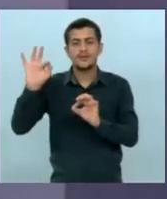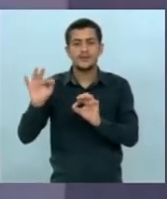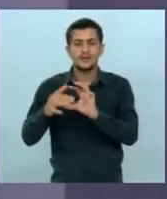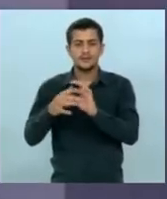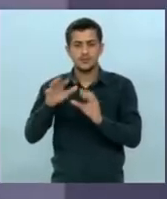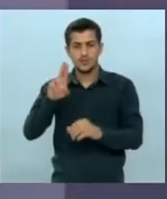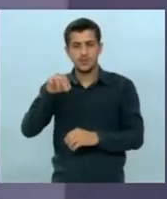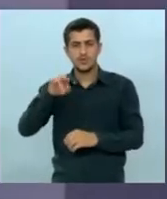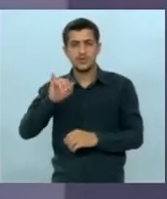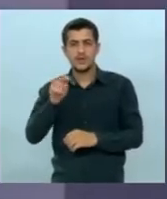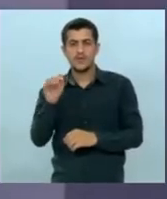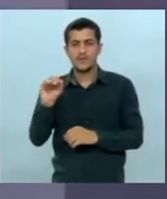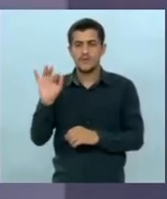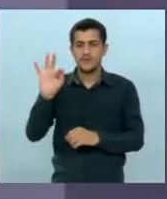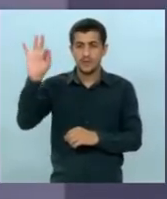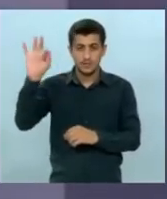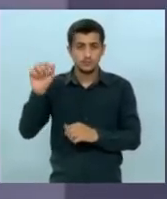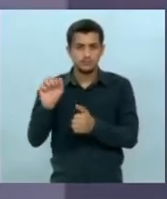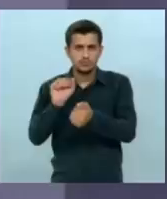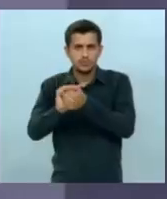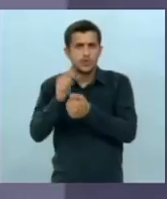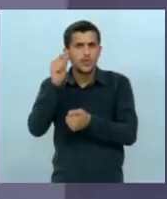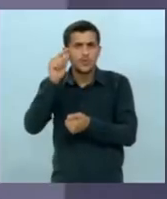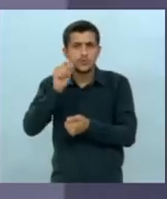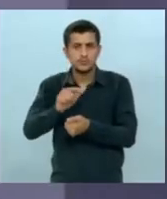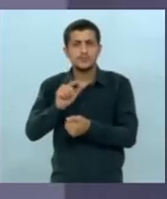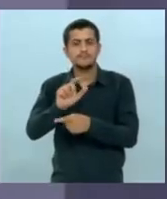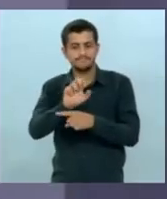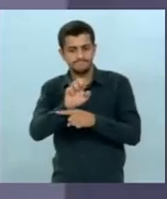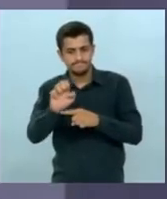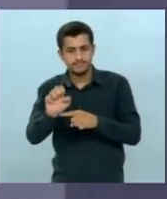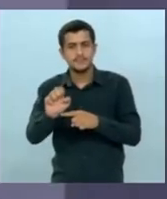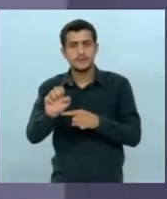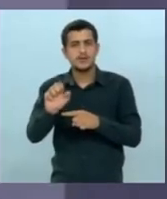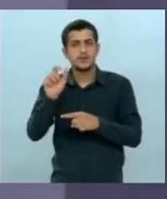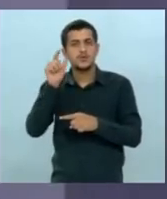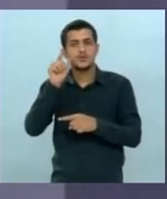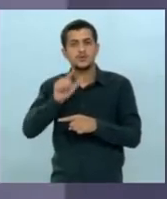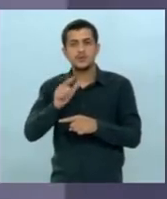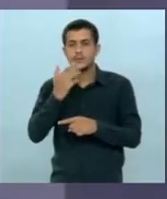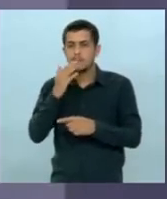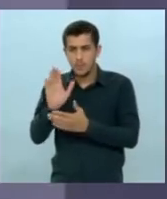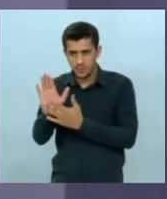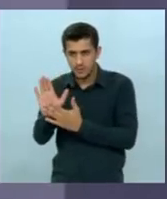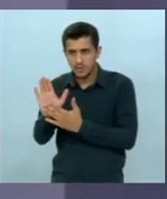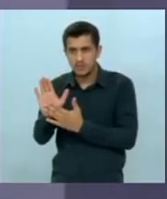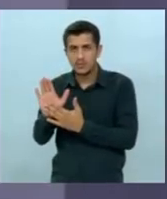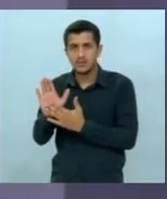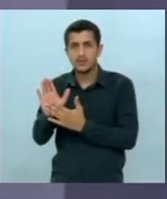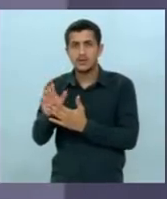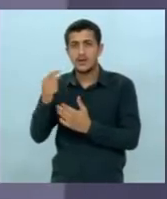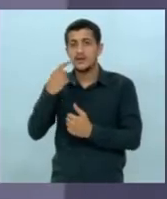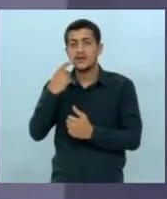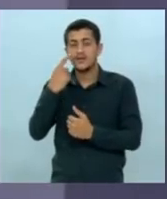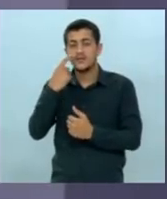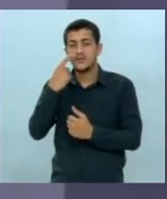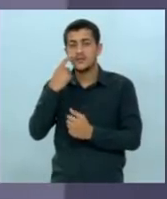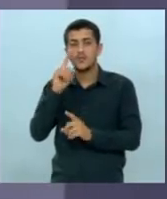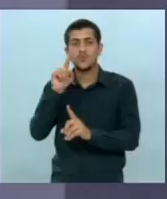União sim, o Estado de Mato Grosso do Sul dará aquilo que for objeto da sua